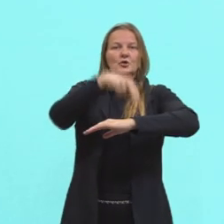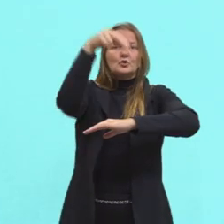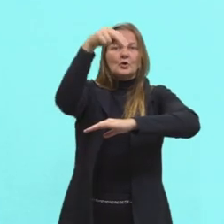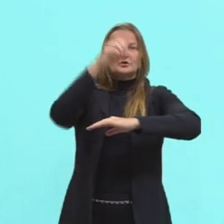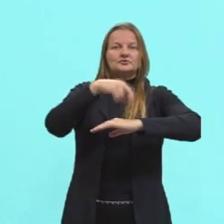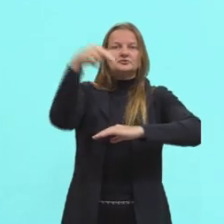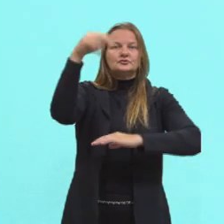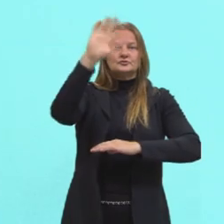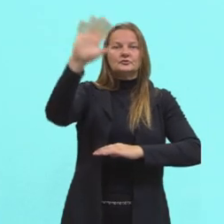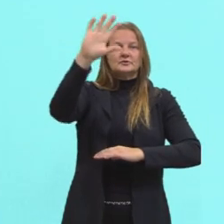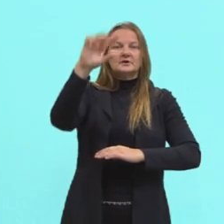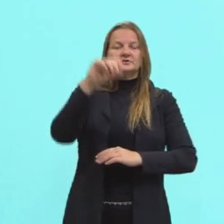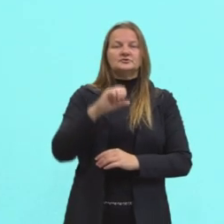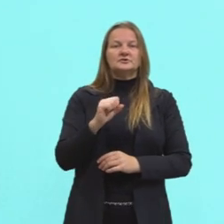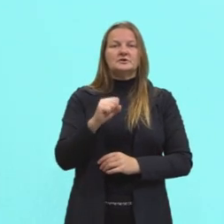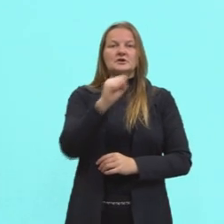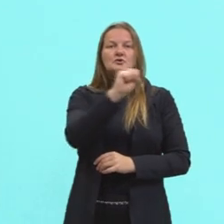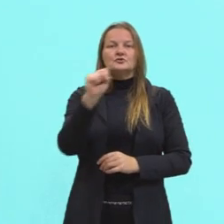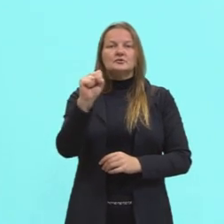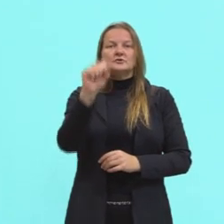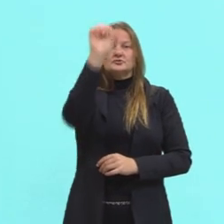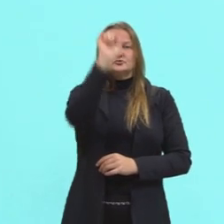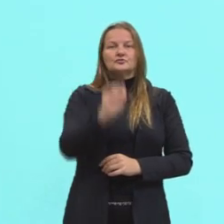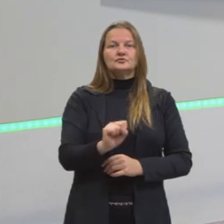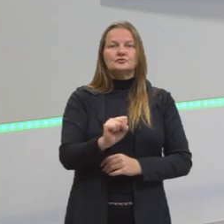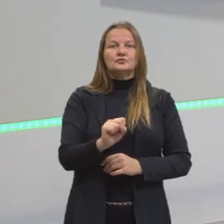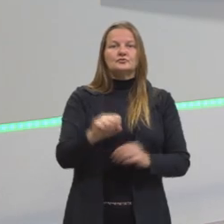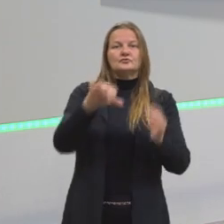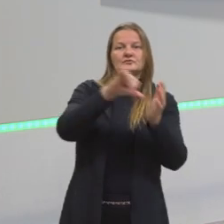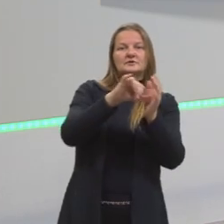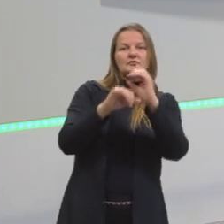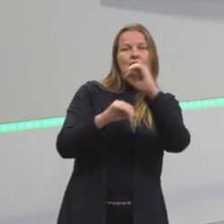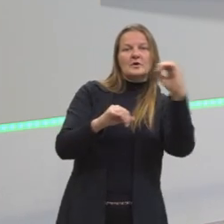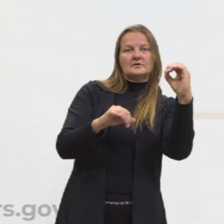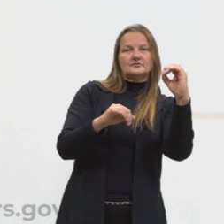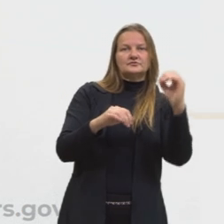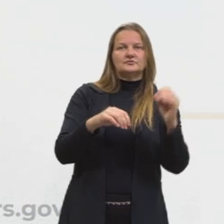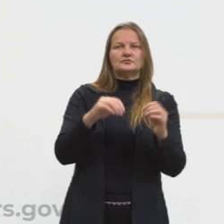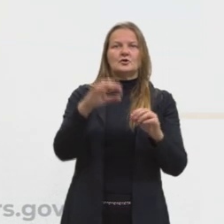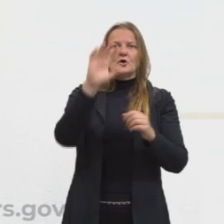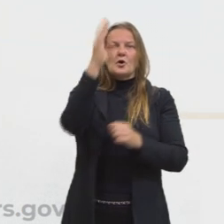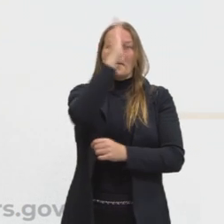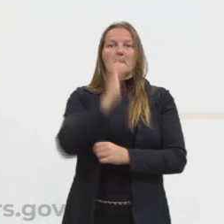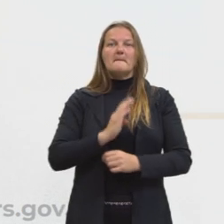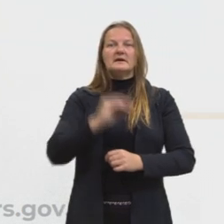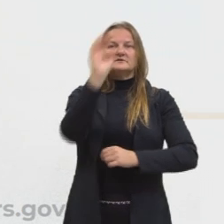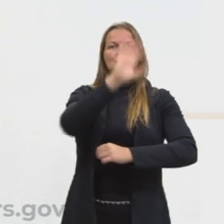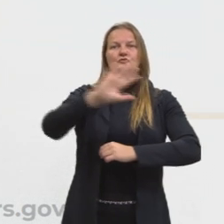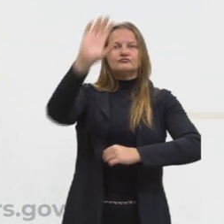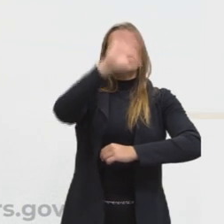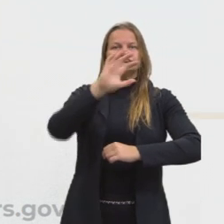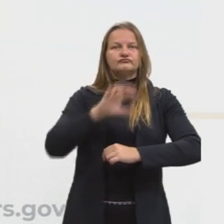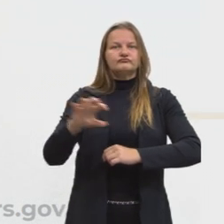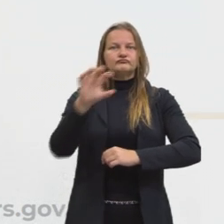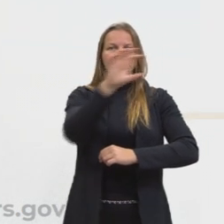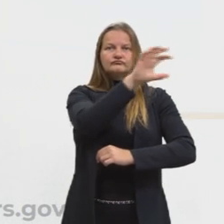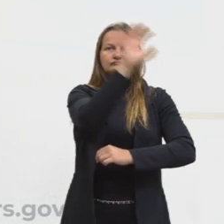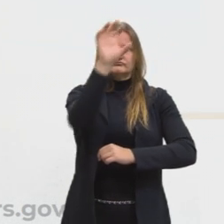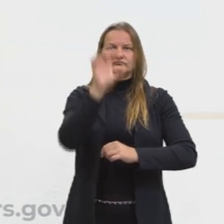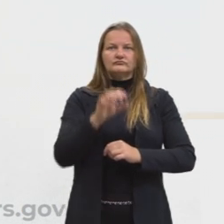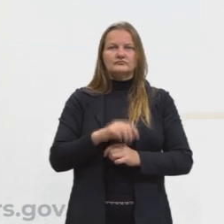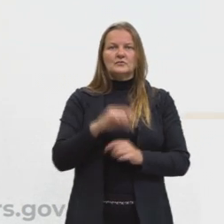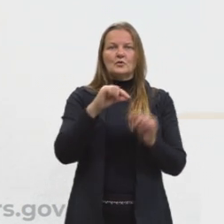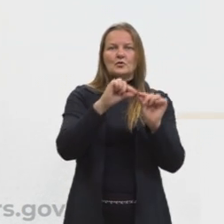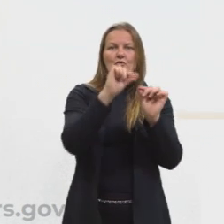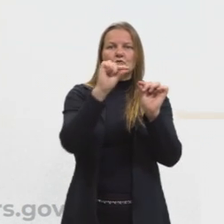nordeste, sudeste, sul e centro-oeste. Cada uma, de acordo com a sua corzinha, representa uma